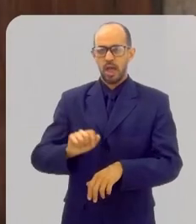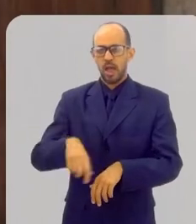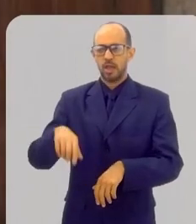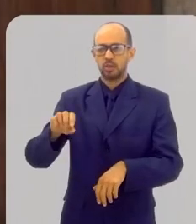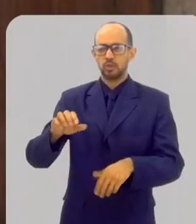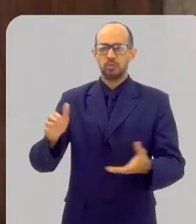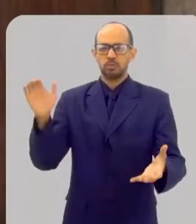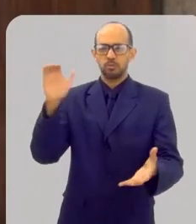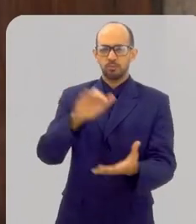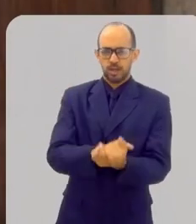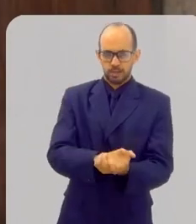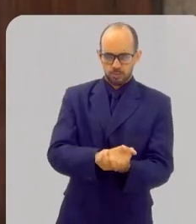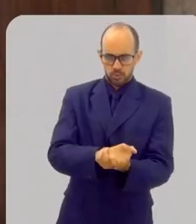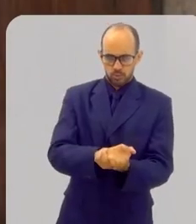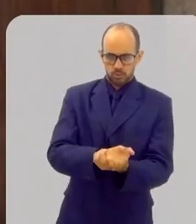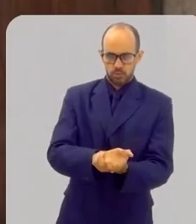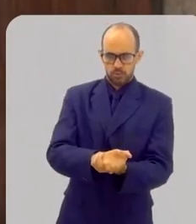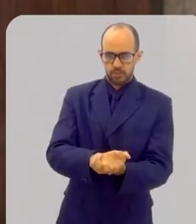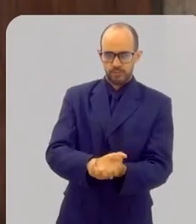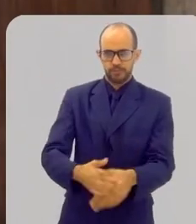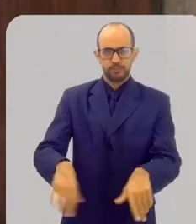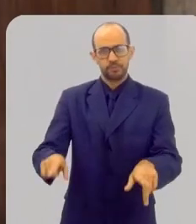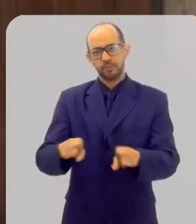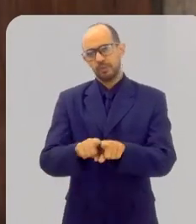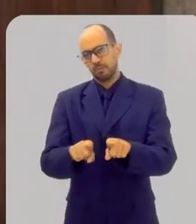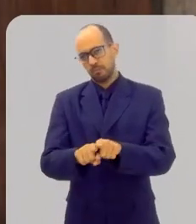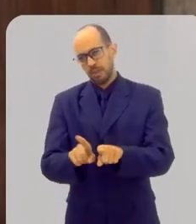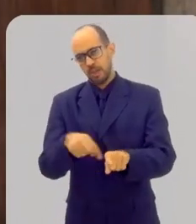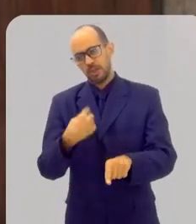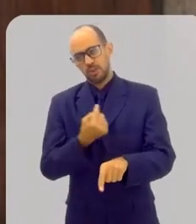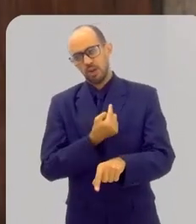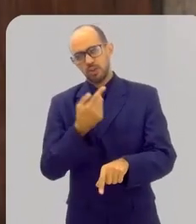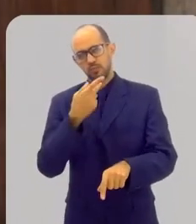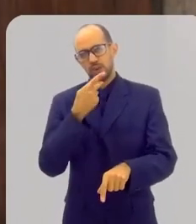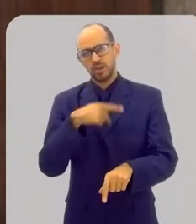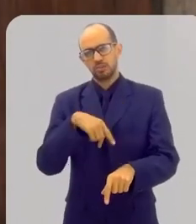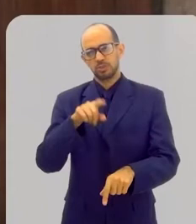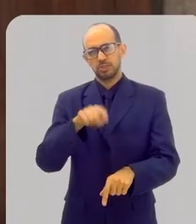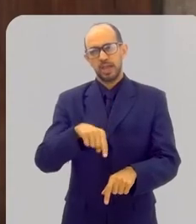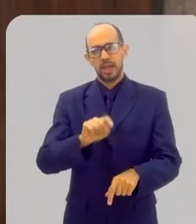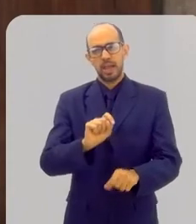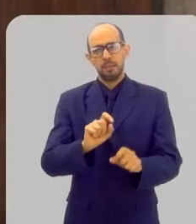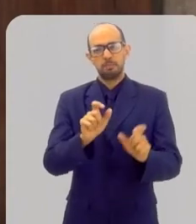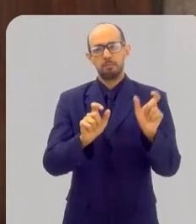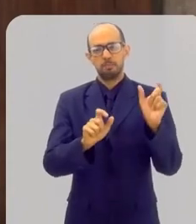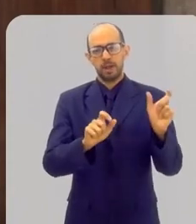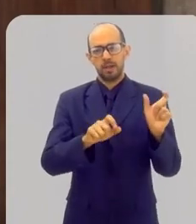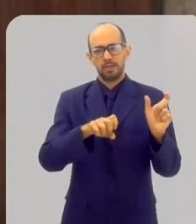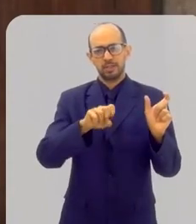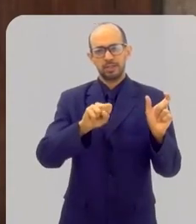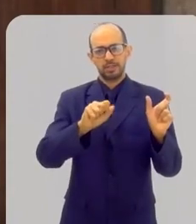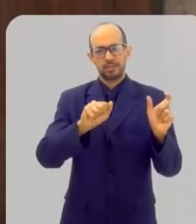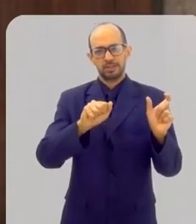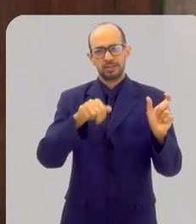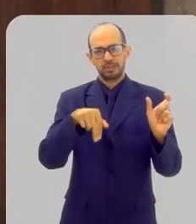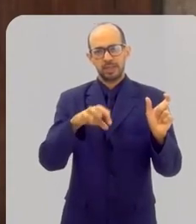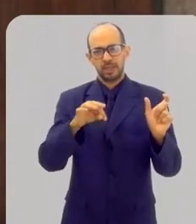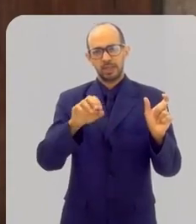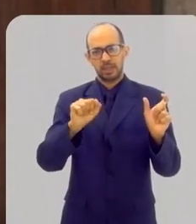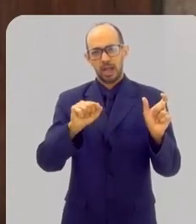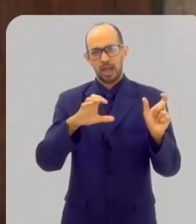sacramento do matrimônio, também chamado entre nós, bizantinos, de o sacramento da Santa